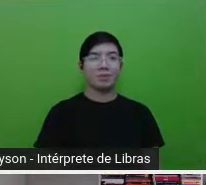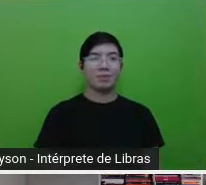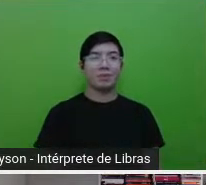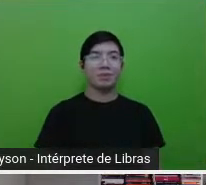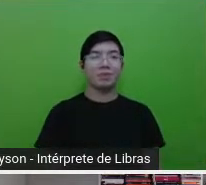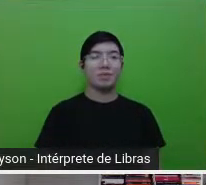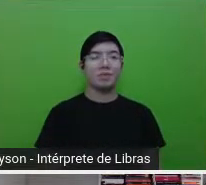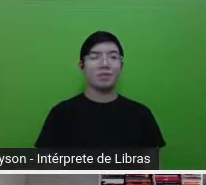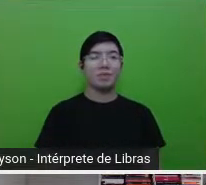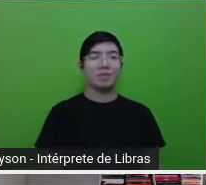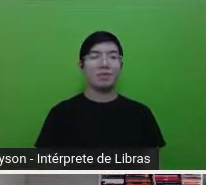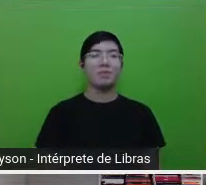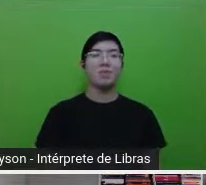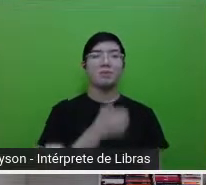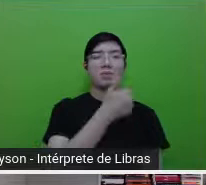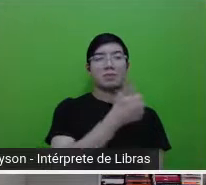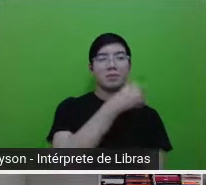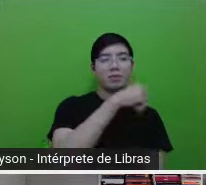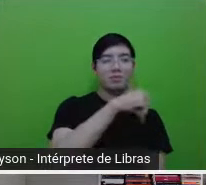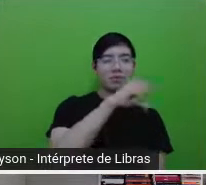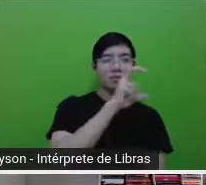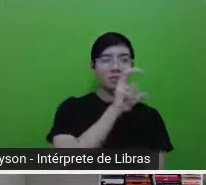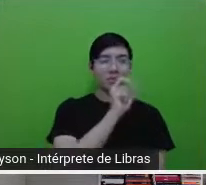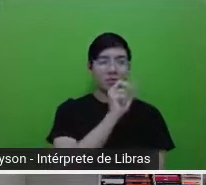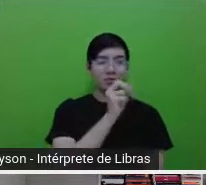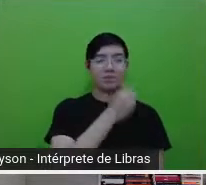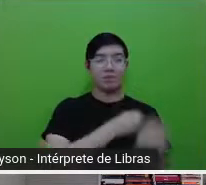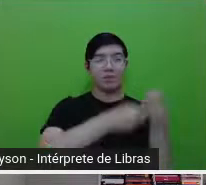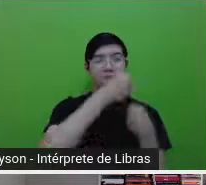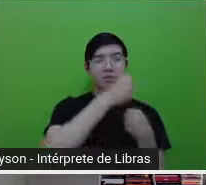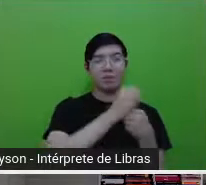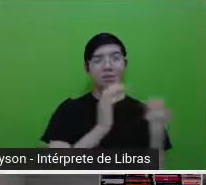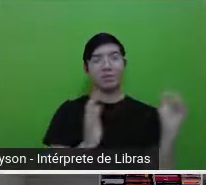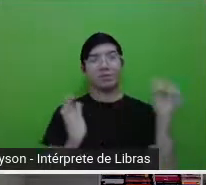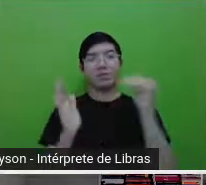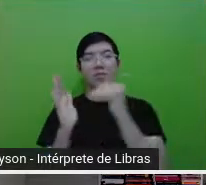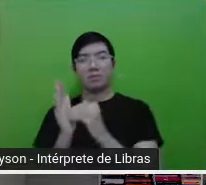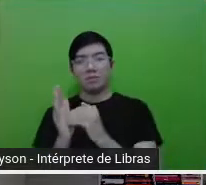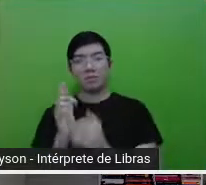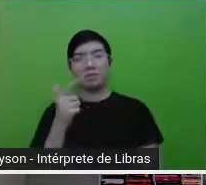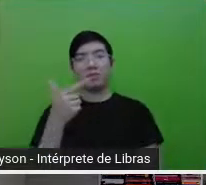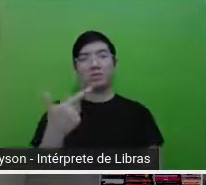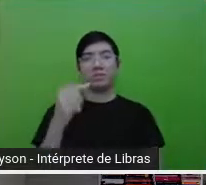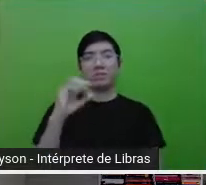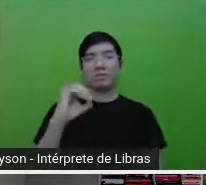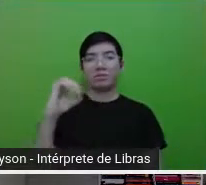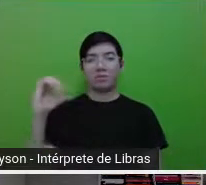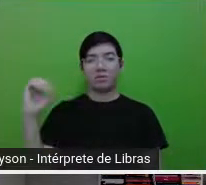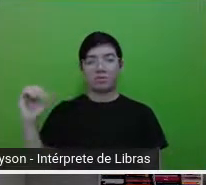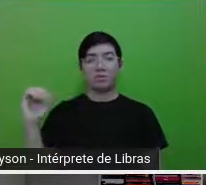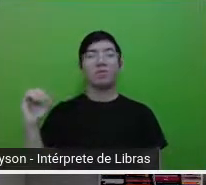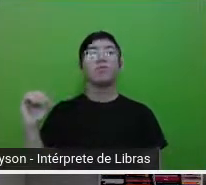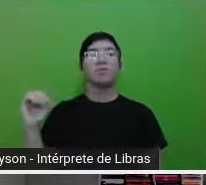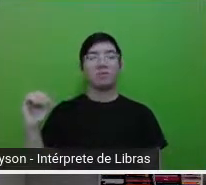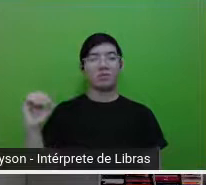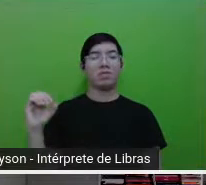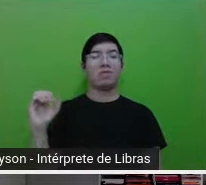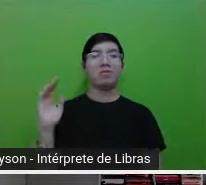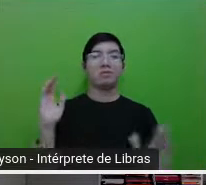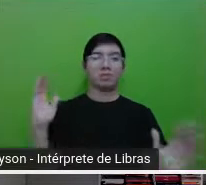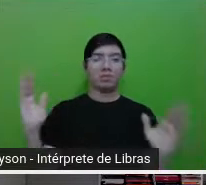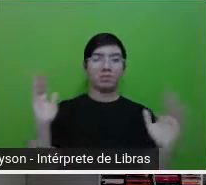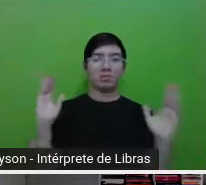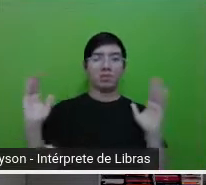de 1950 até 2000. E aí vai justamente contar